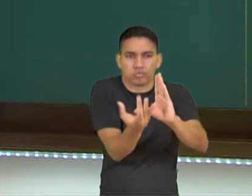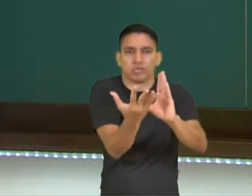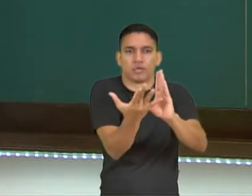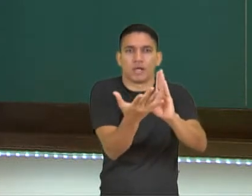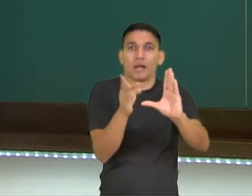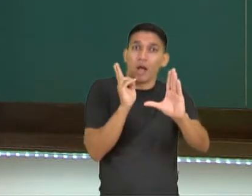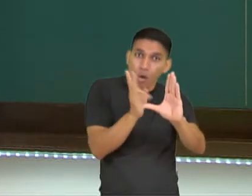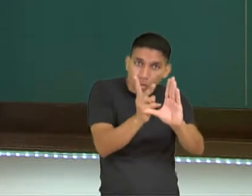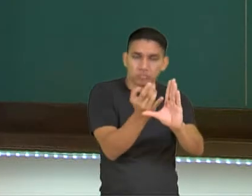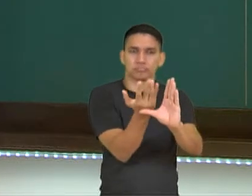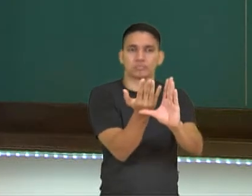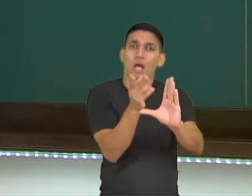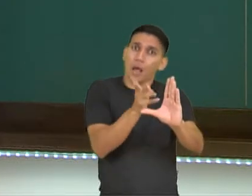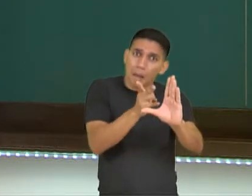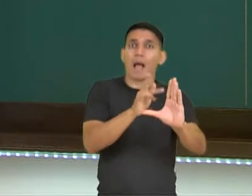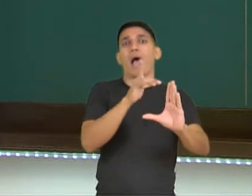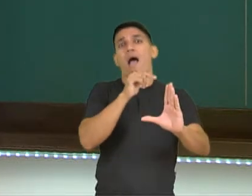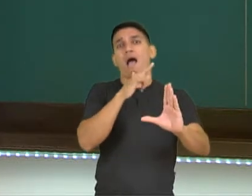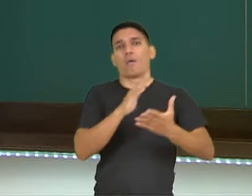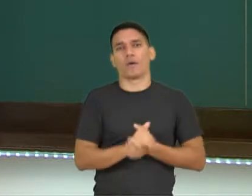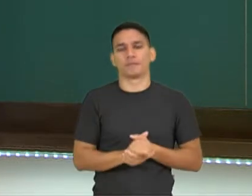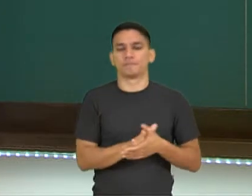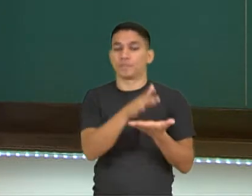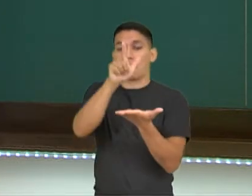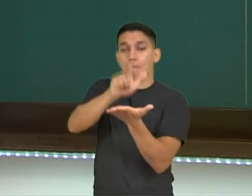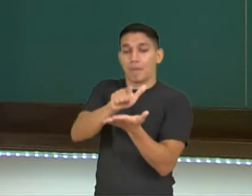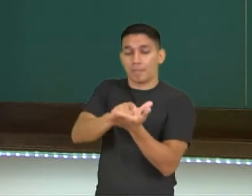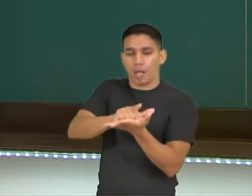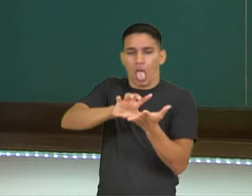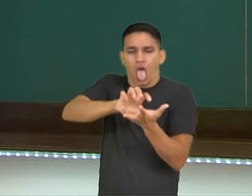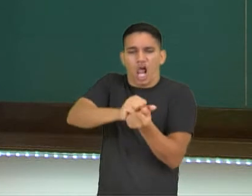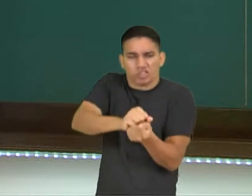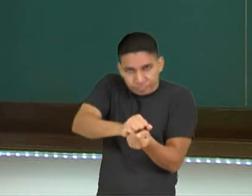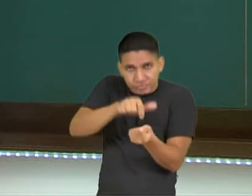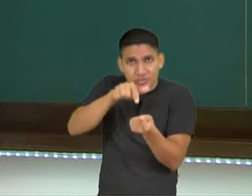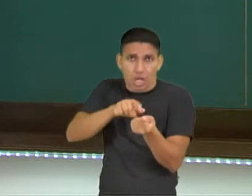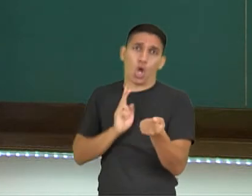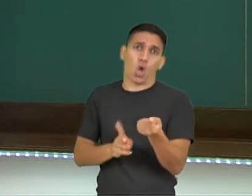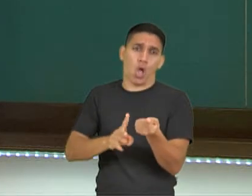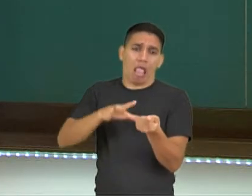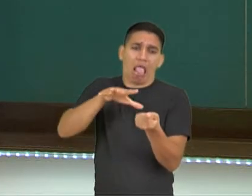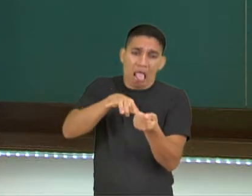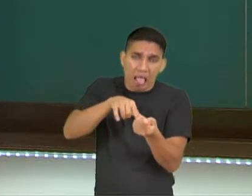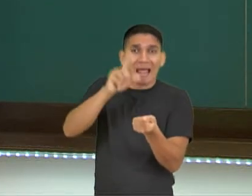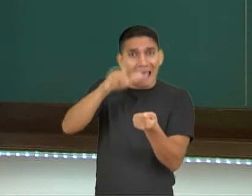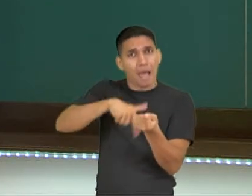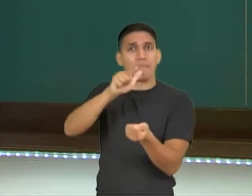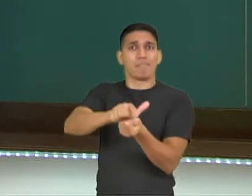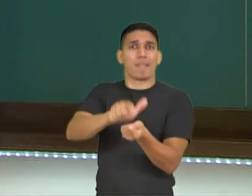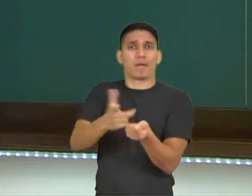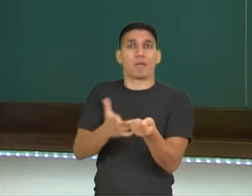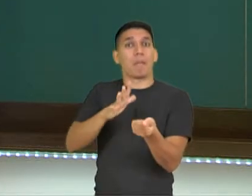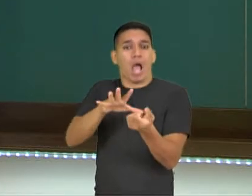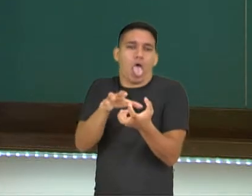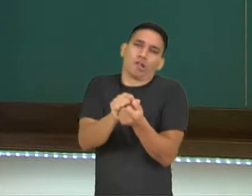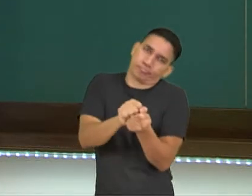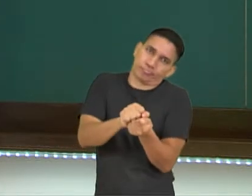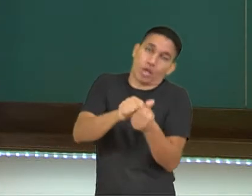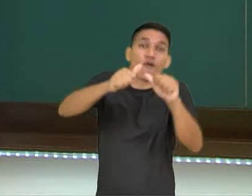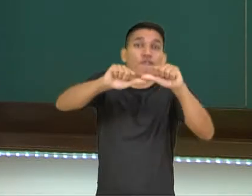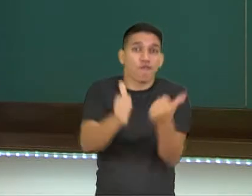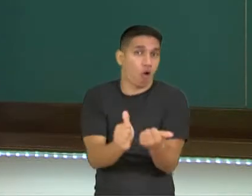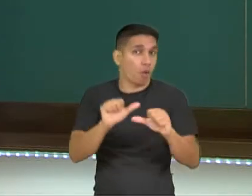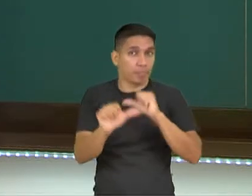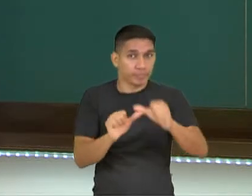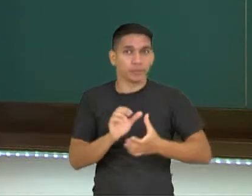sendo água. O papel, ele está amassado. Eu posso amassar o papel, mas ele continua sendo papel, só que agora ele está amassado, tá?